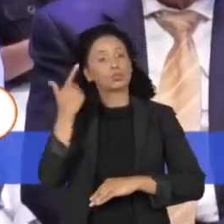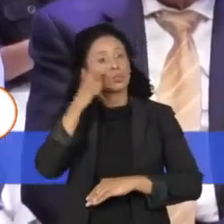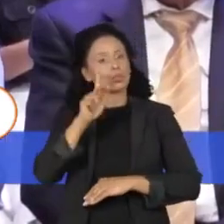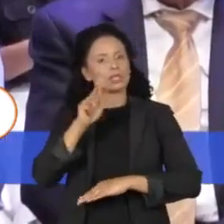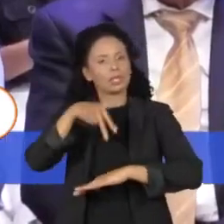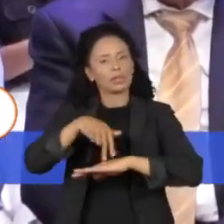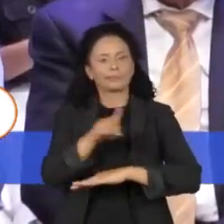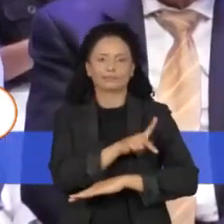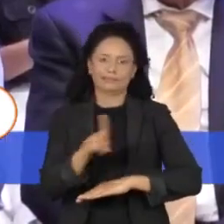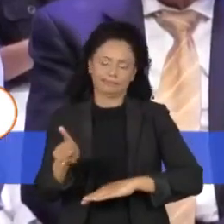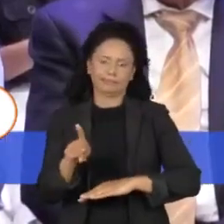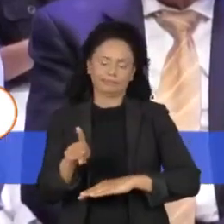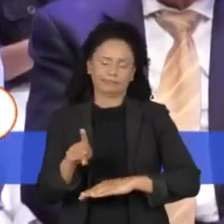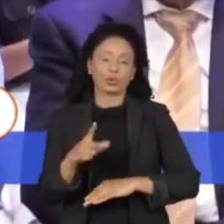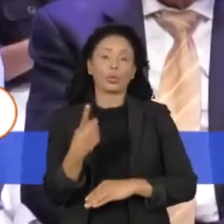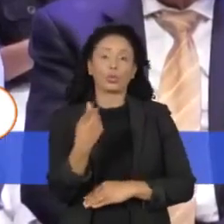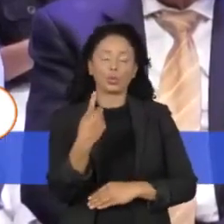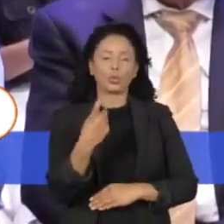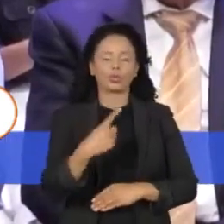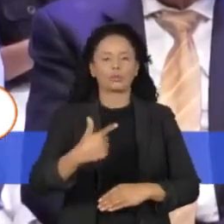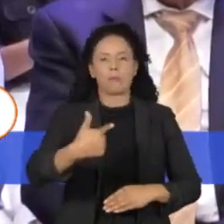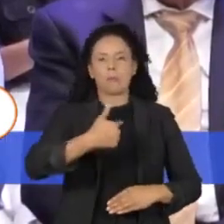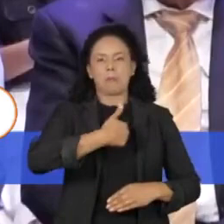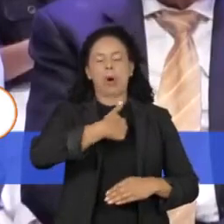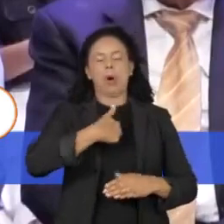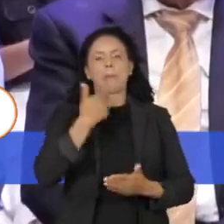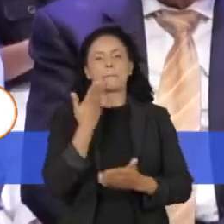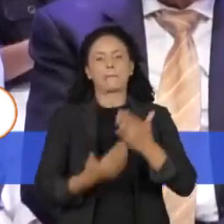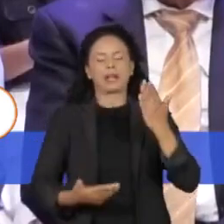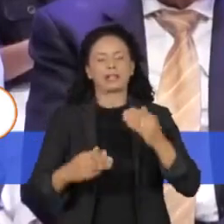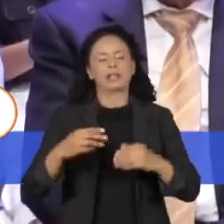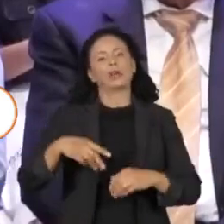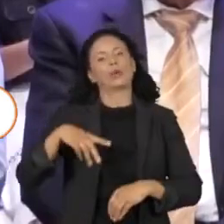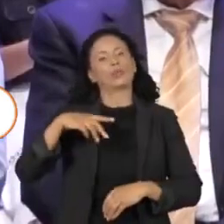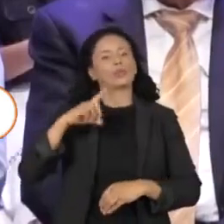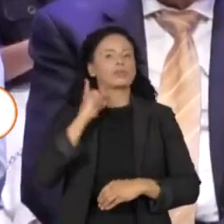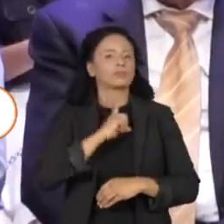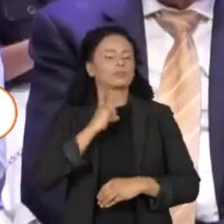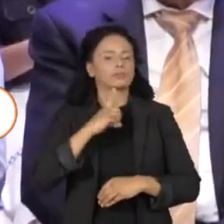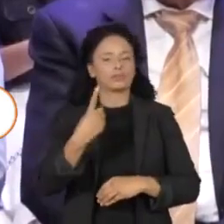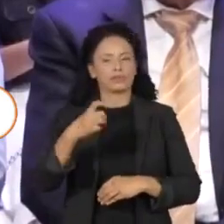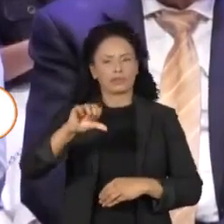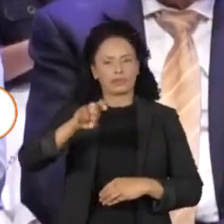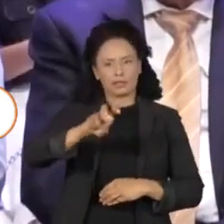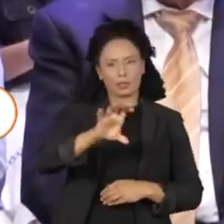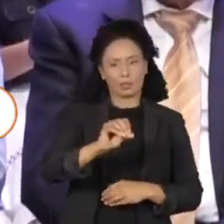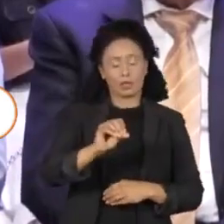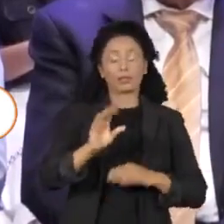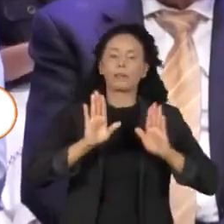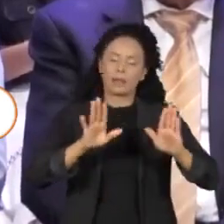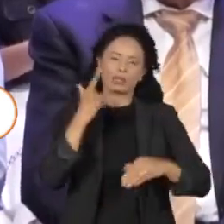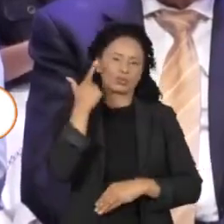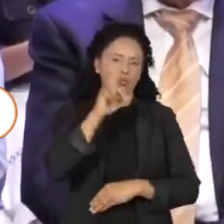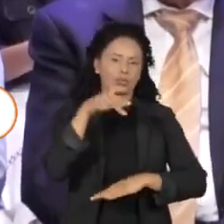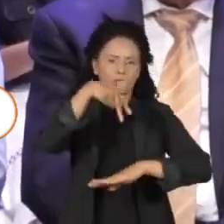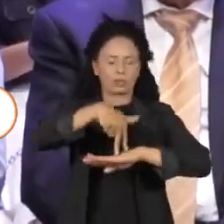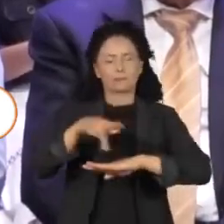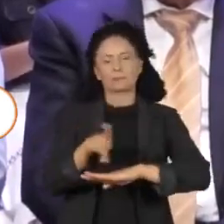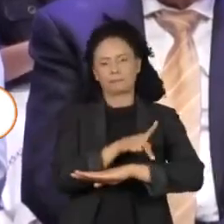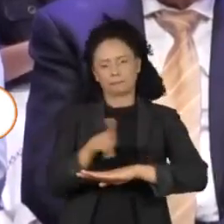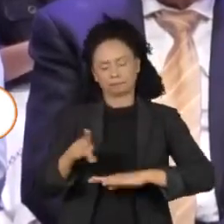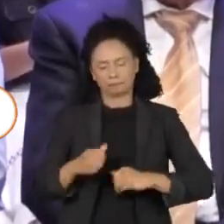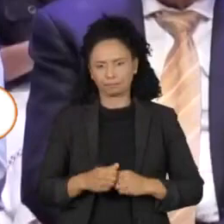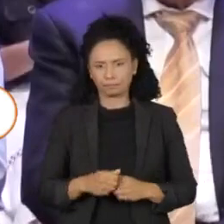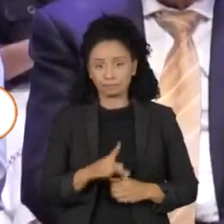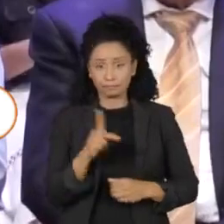exceção foi Getúlio Vargas, que foi derrotado em Minas na eleição de 1950, mas chegou à presidência. Bolsonaro